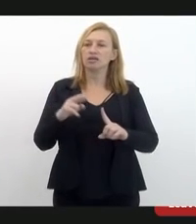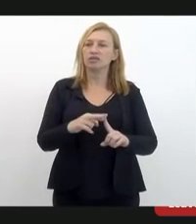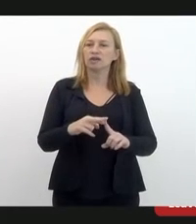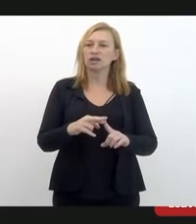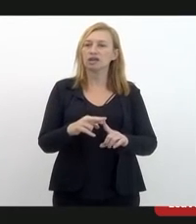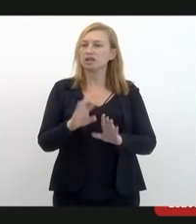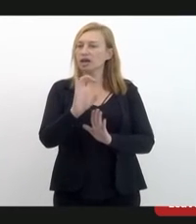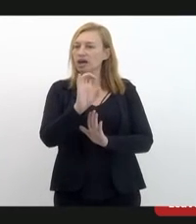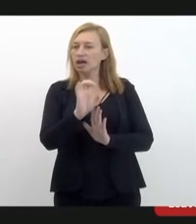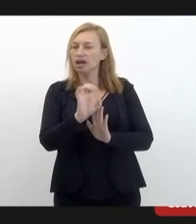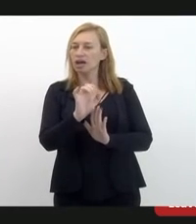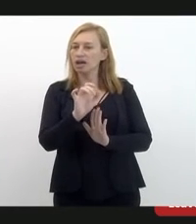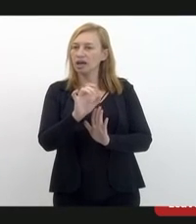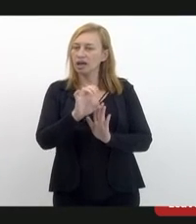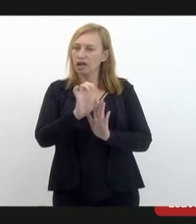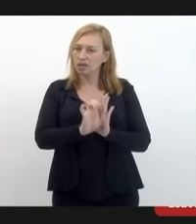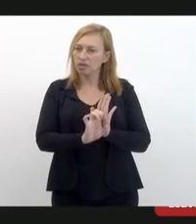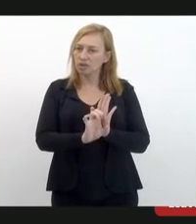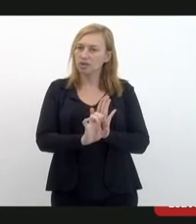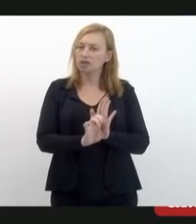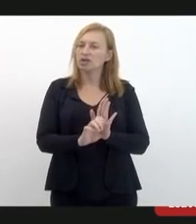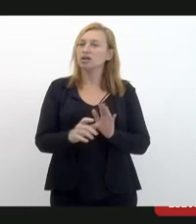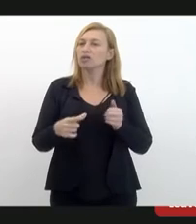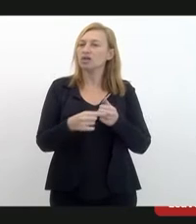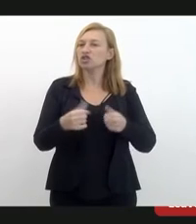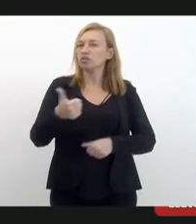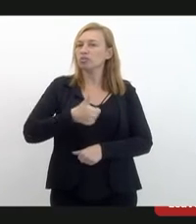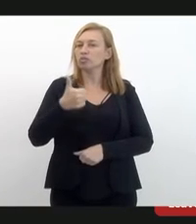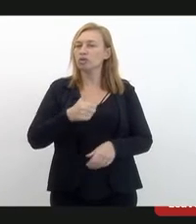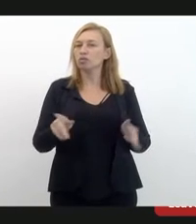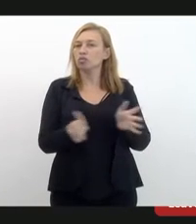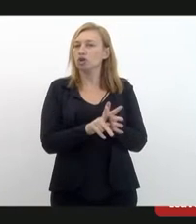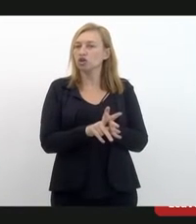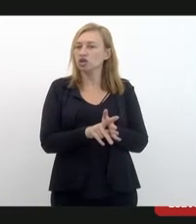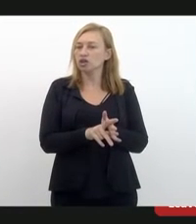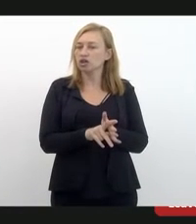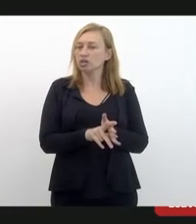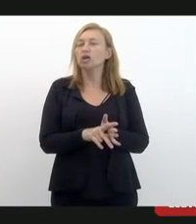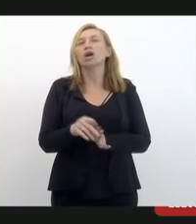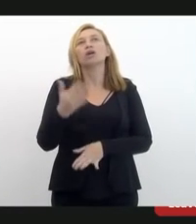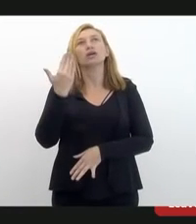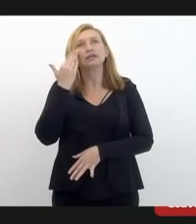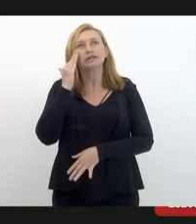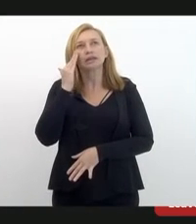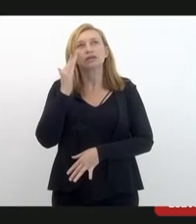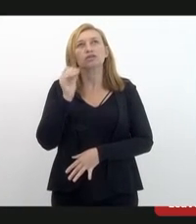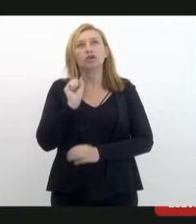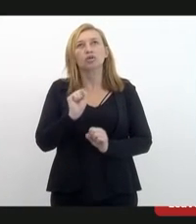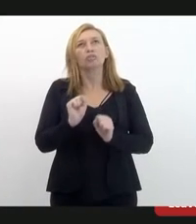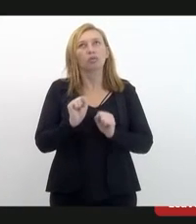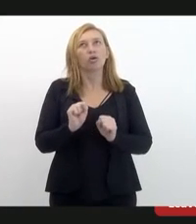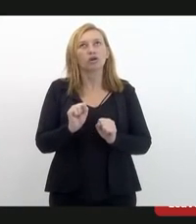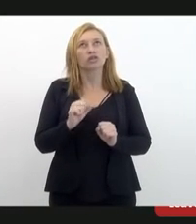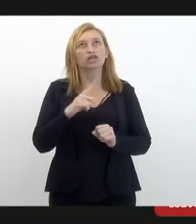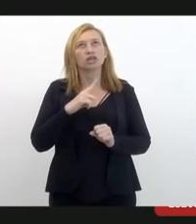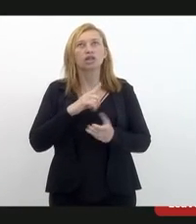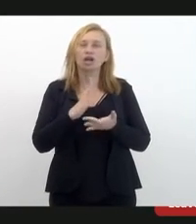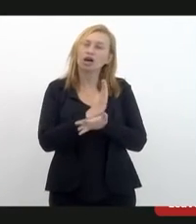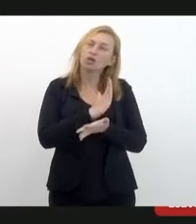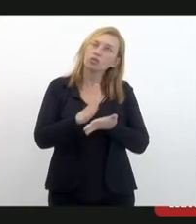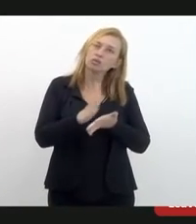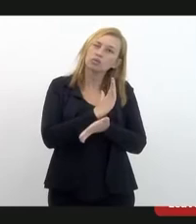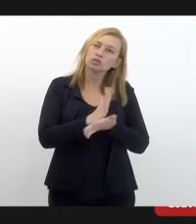à emenda quanto ao artigo primeiro do projeto. eu entendo que pode gerar alguma questão